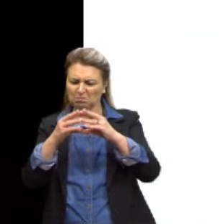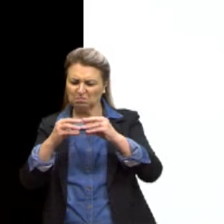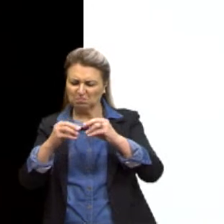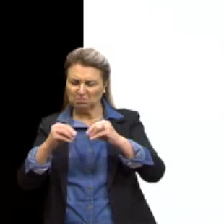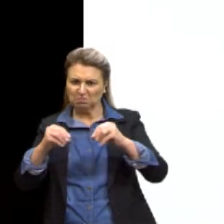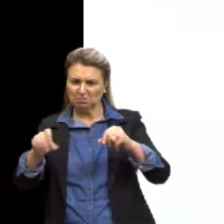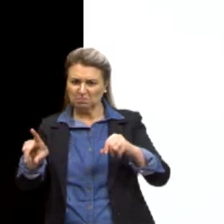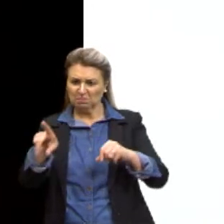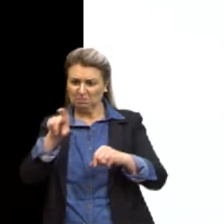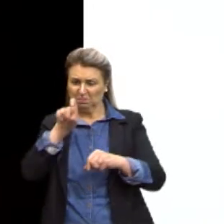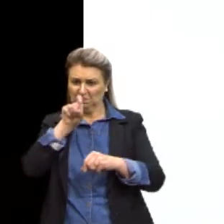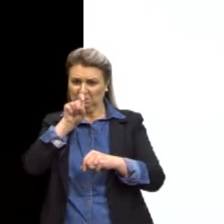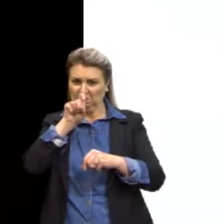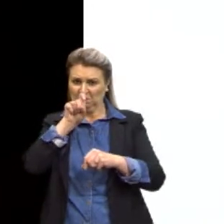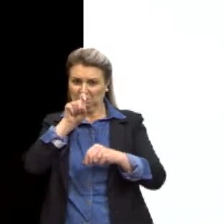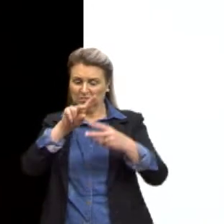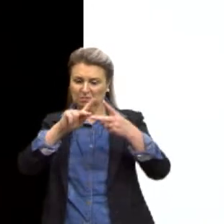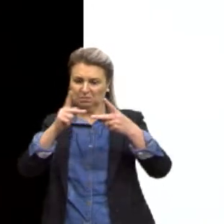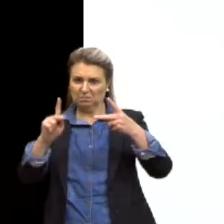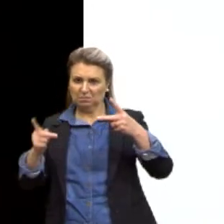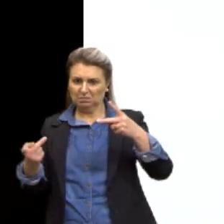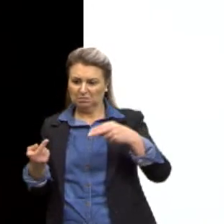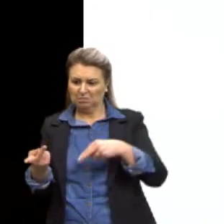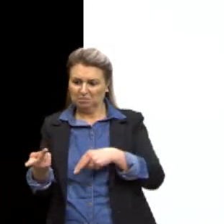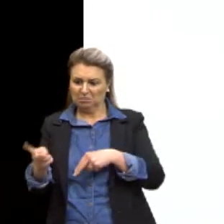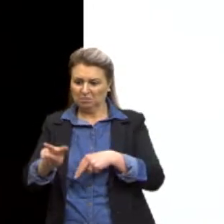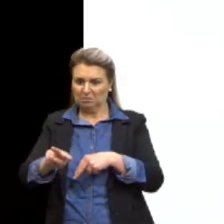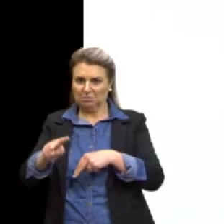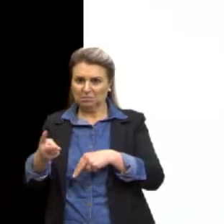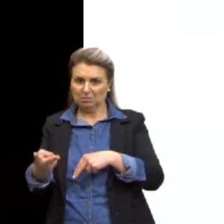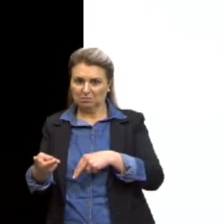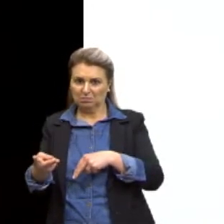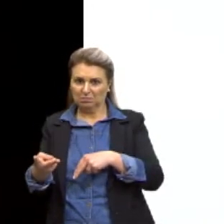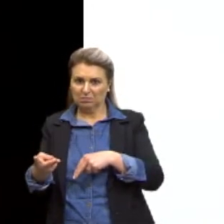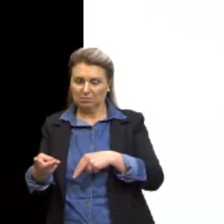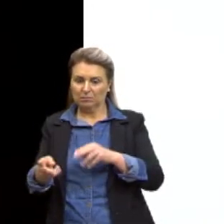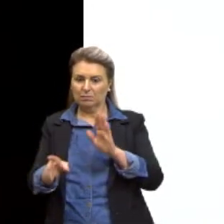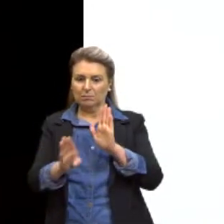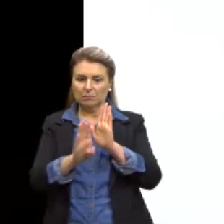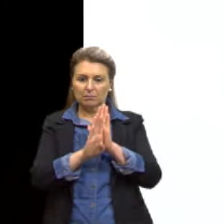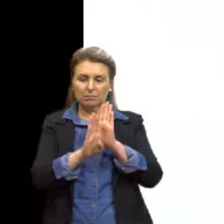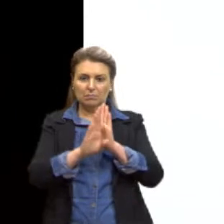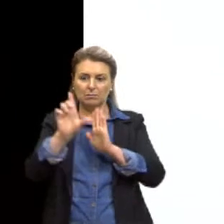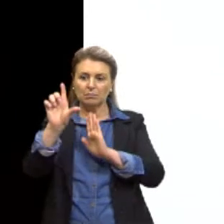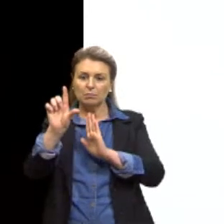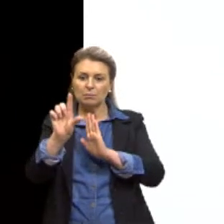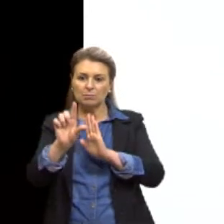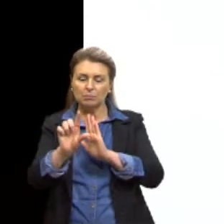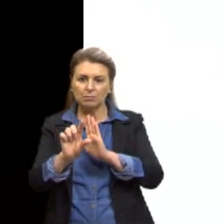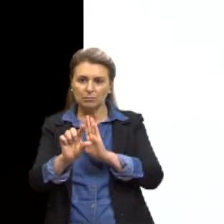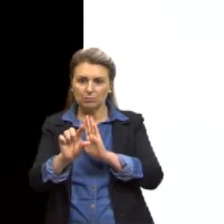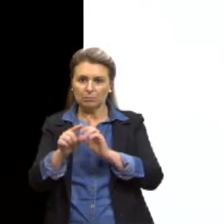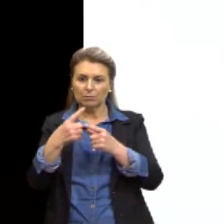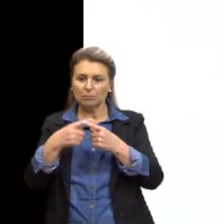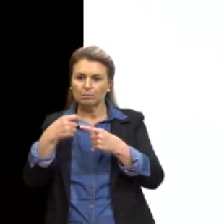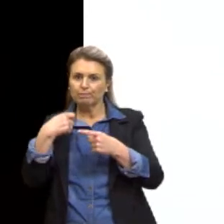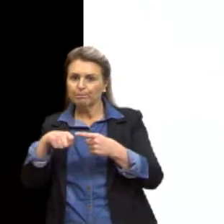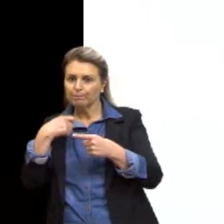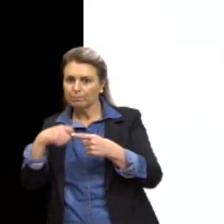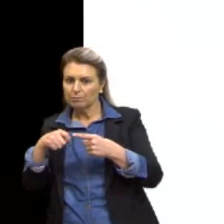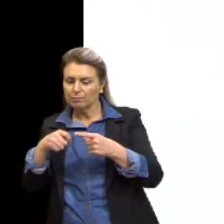produção da proteína antissentido. Letra B, diminuído a necessidade do controle de